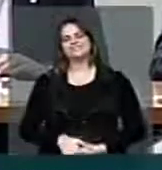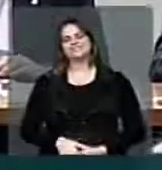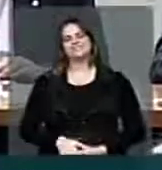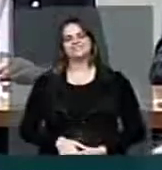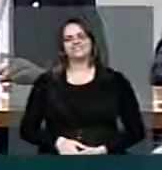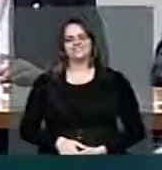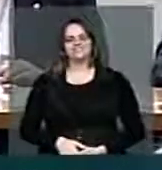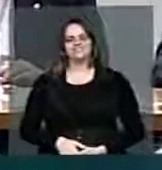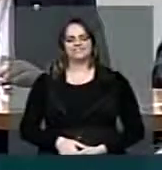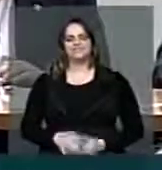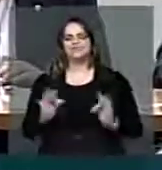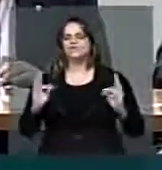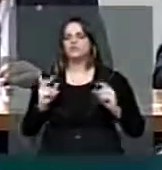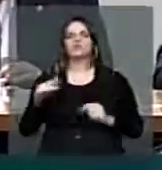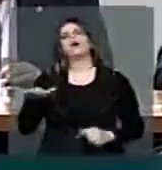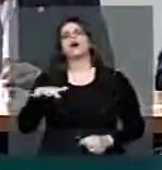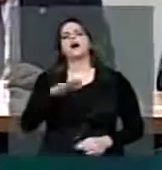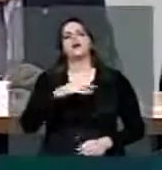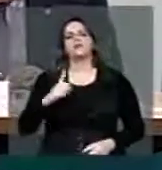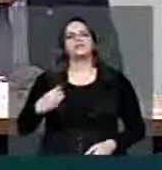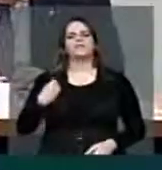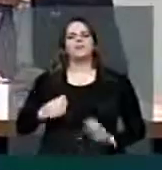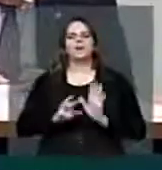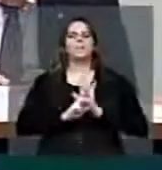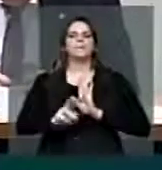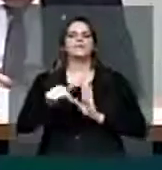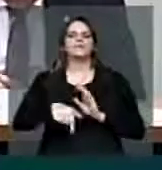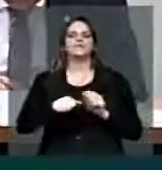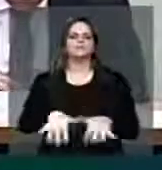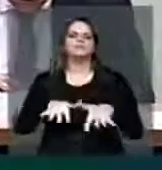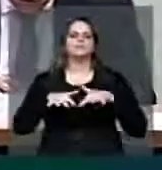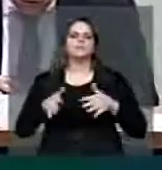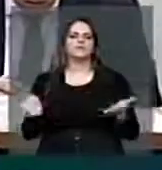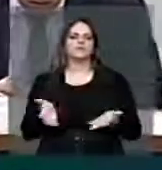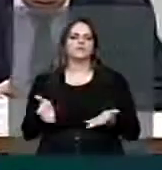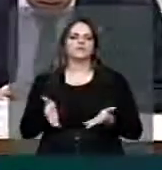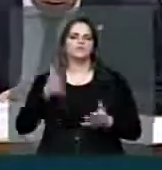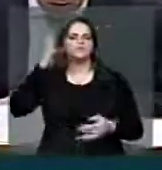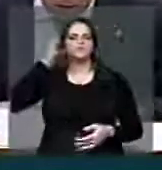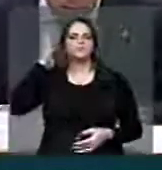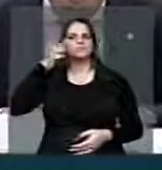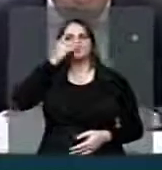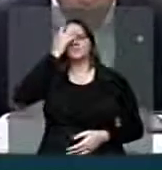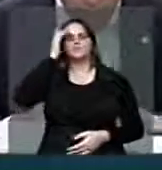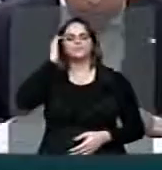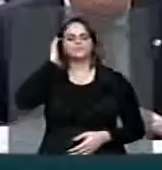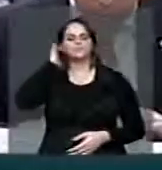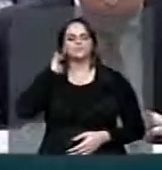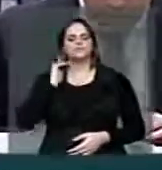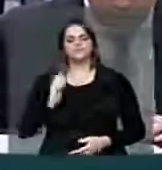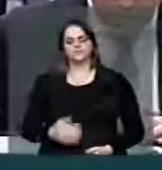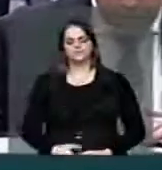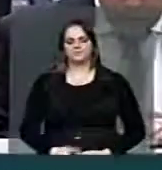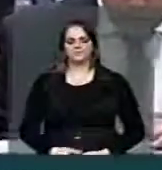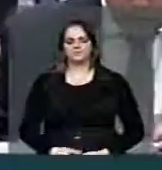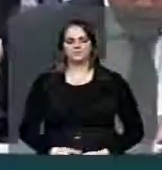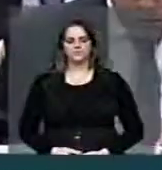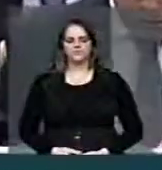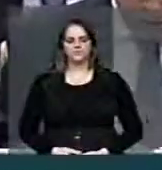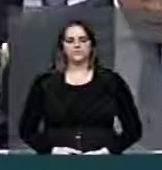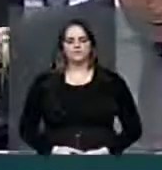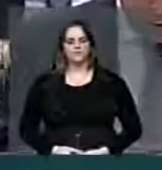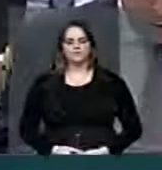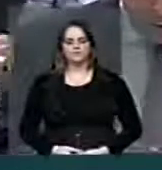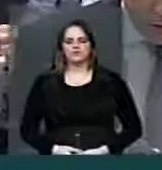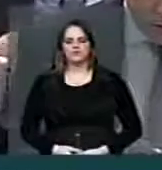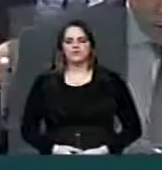Aos setores todos aqui representados, todos ouvidos na tramitação